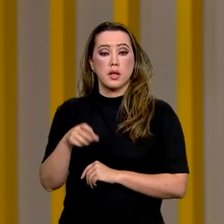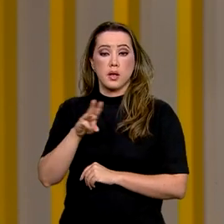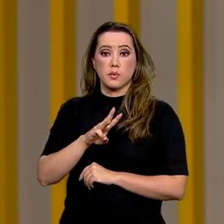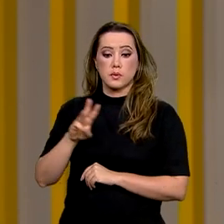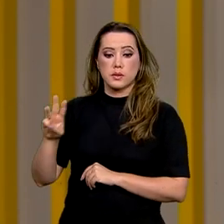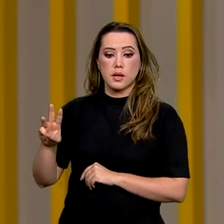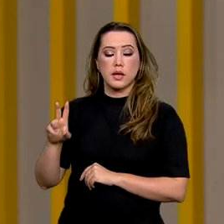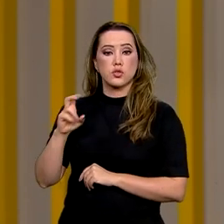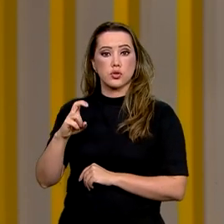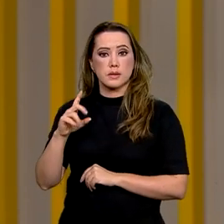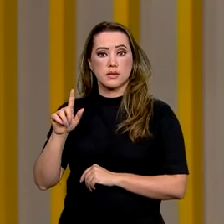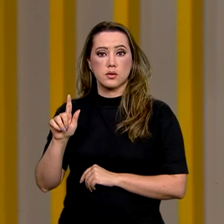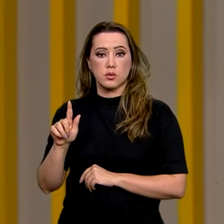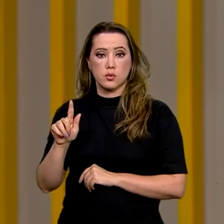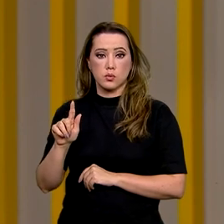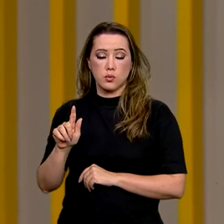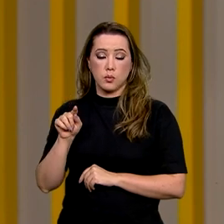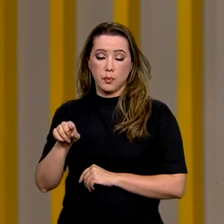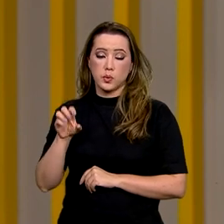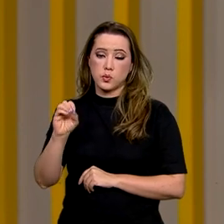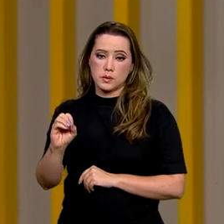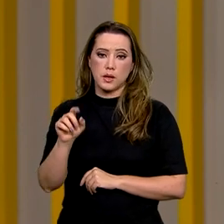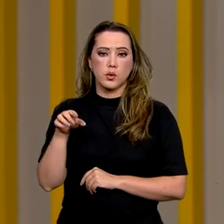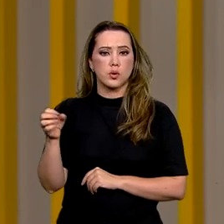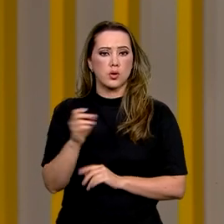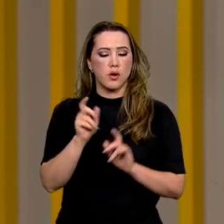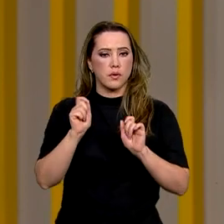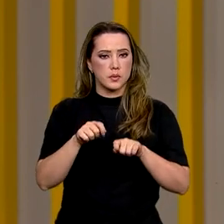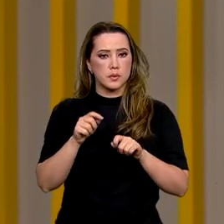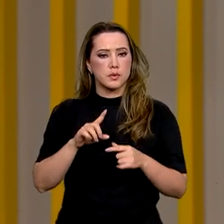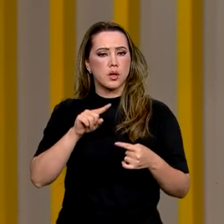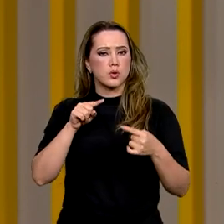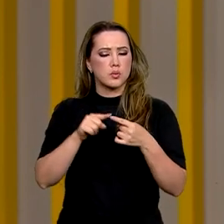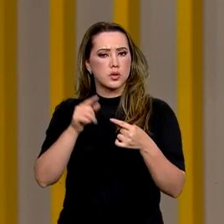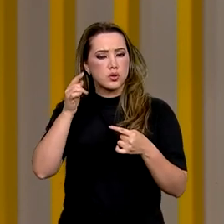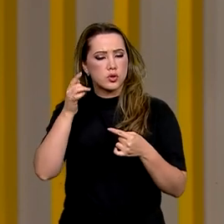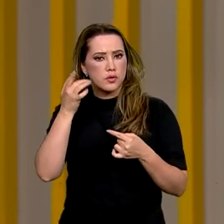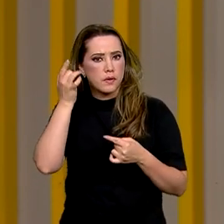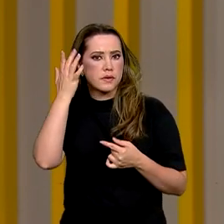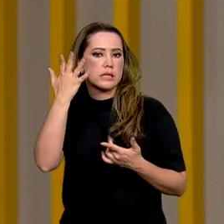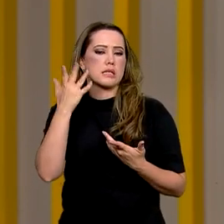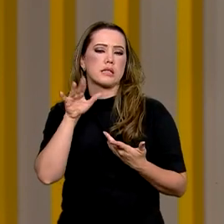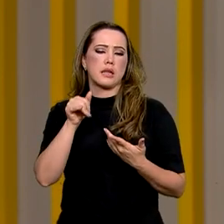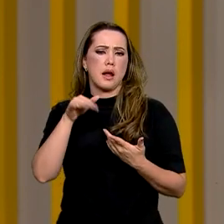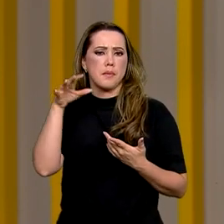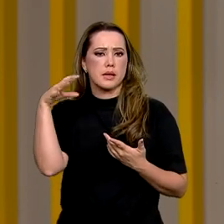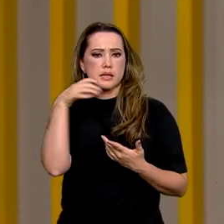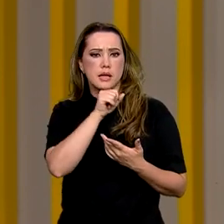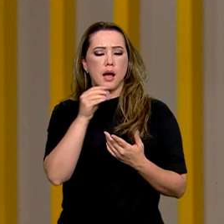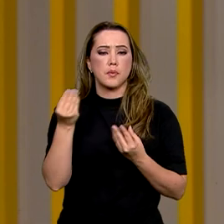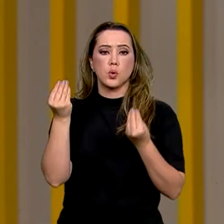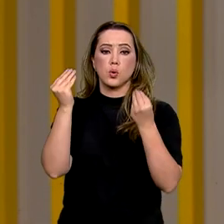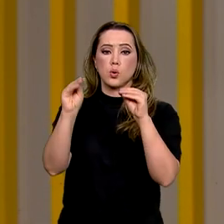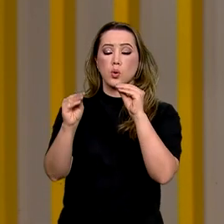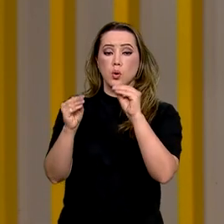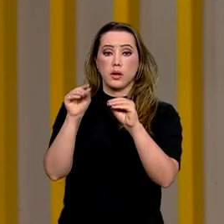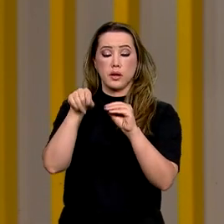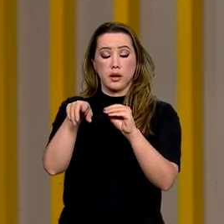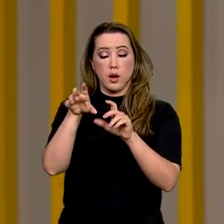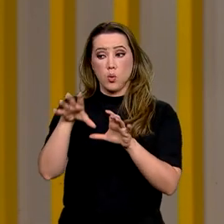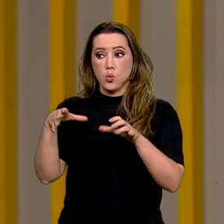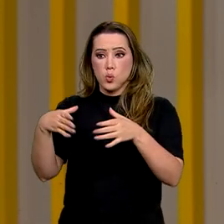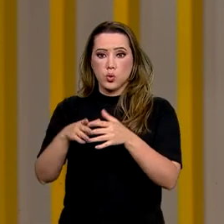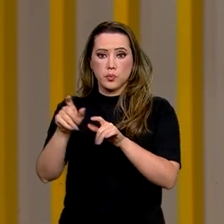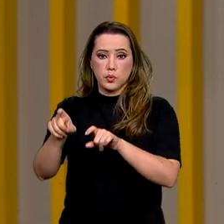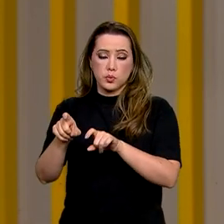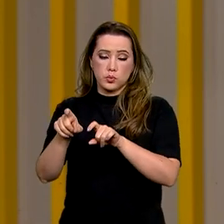5.0. Com um novo mecanismo, as metas são facilitar e tornar mais rápido o registro desses pescadores.